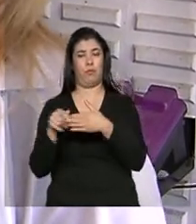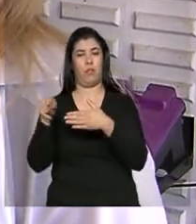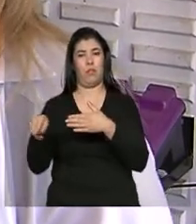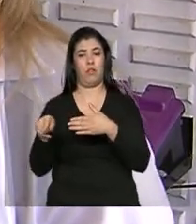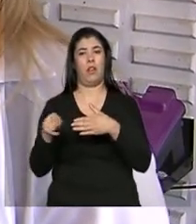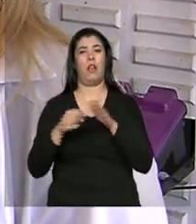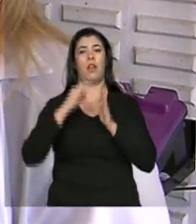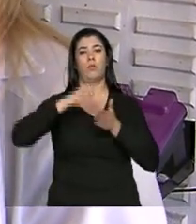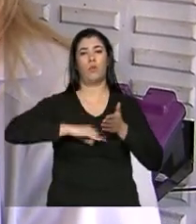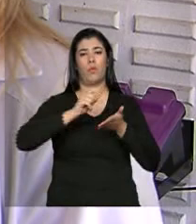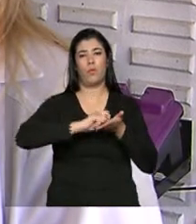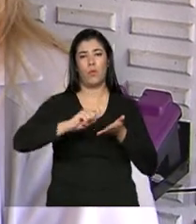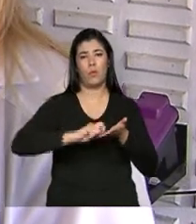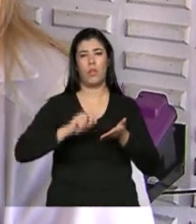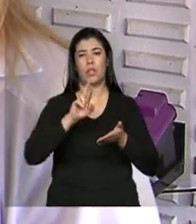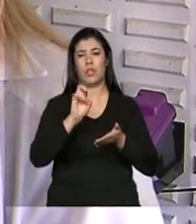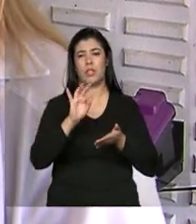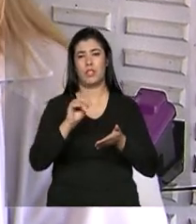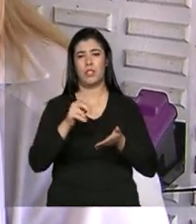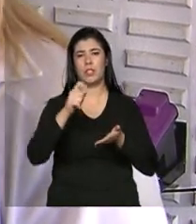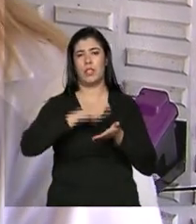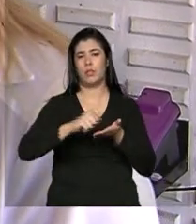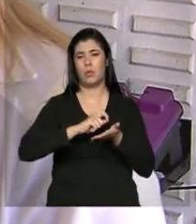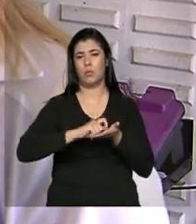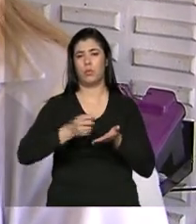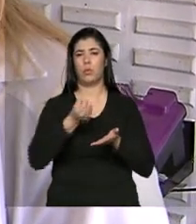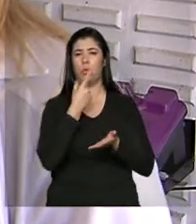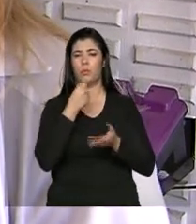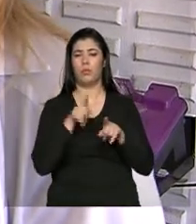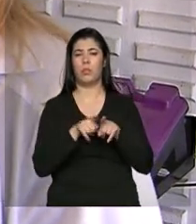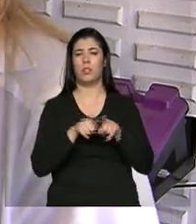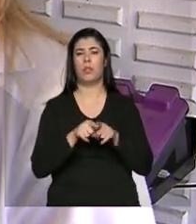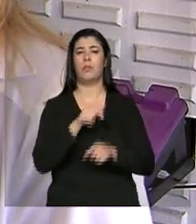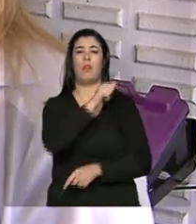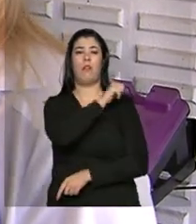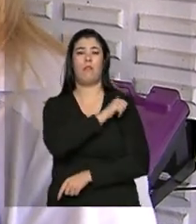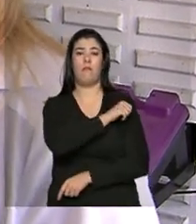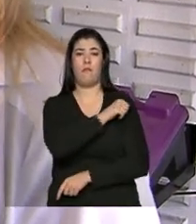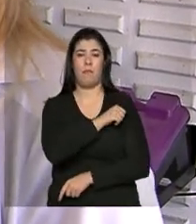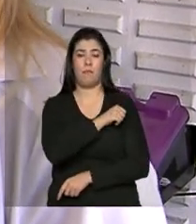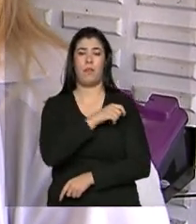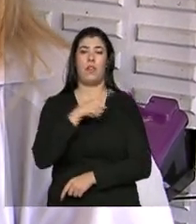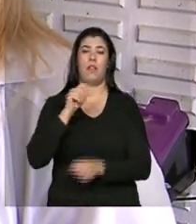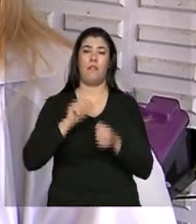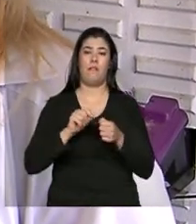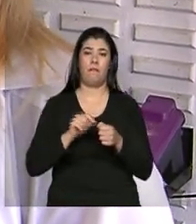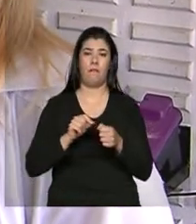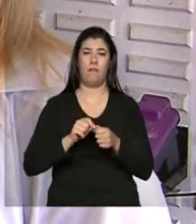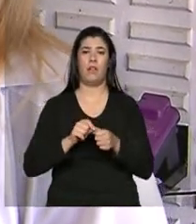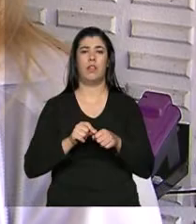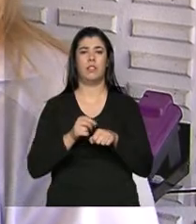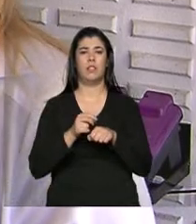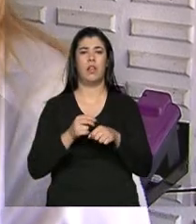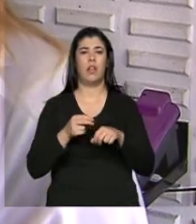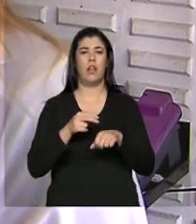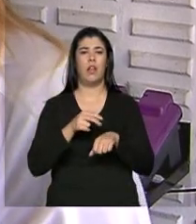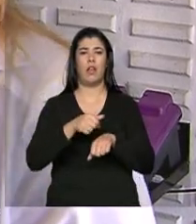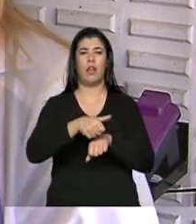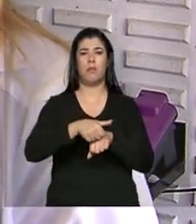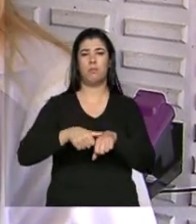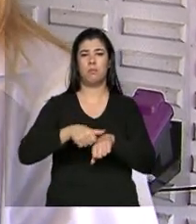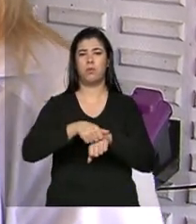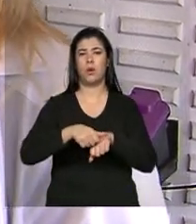o exame complementário que precisa fazer. E também tem a enfermagem que faz o curativo das caras, se chegasse a ter alguma úlcera por